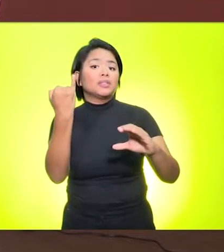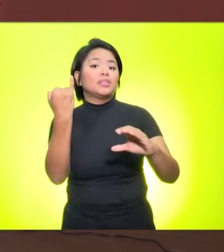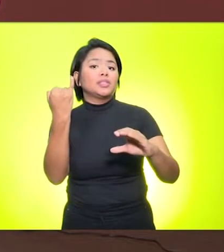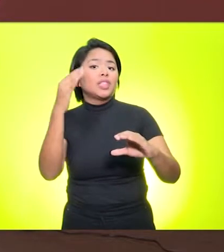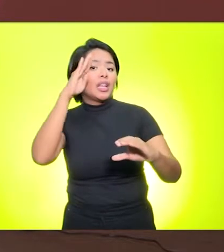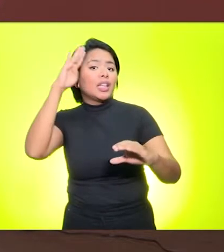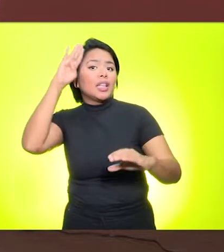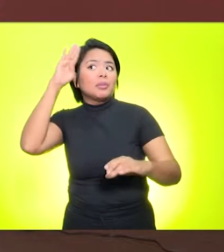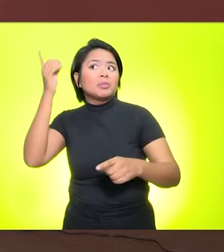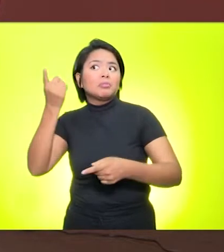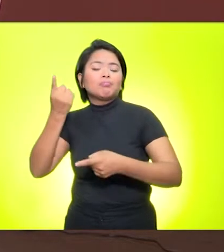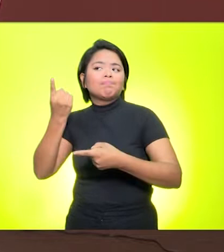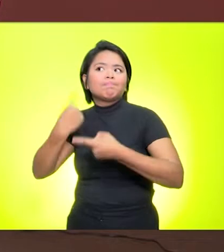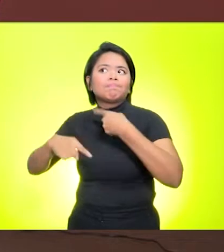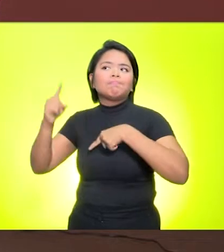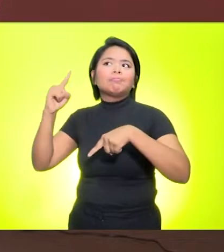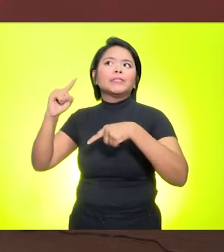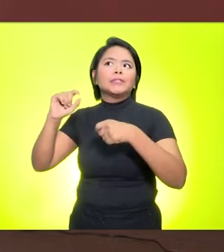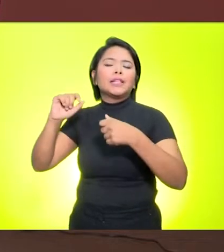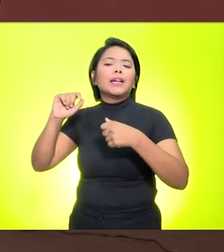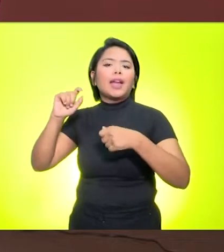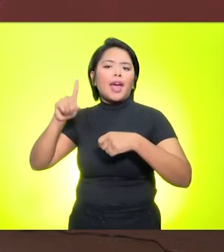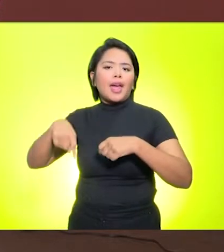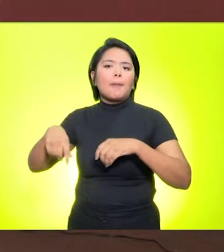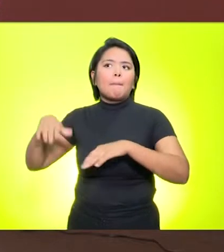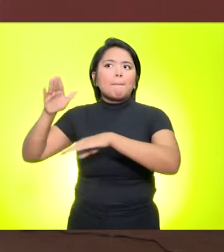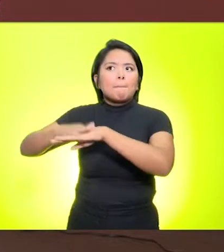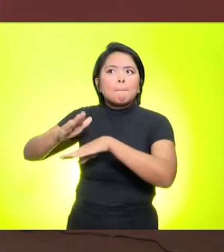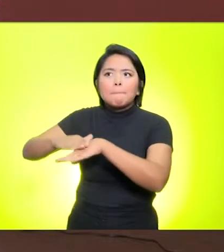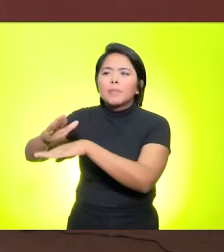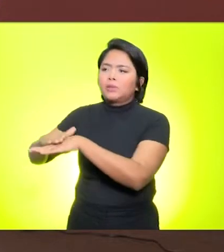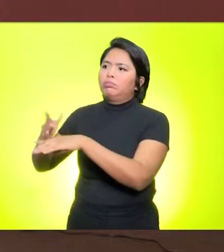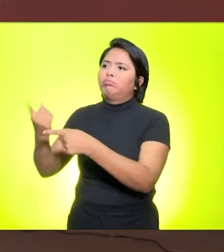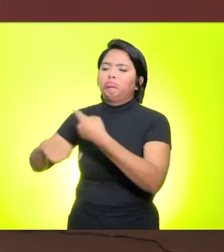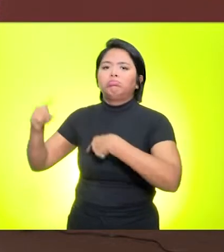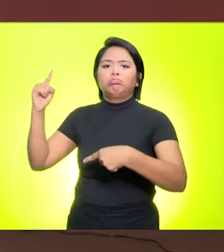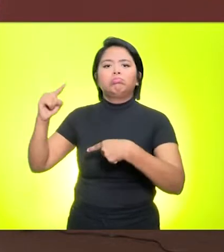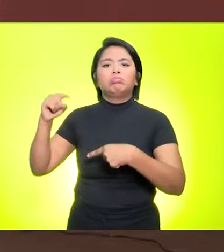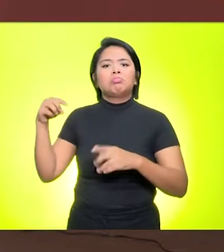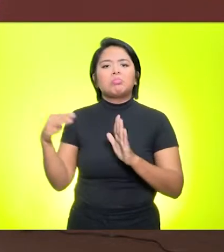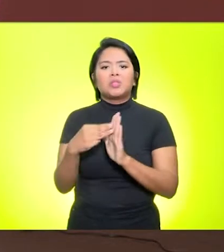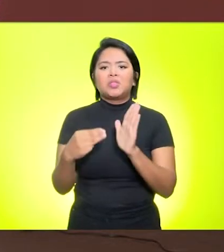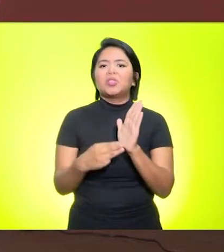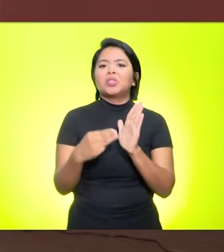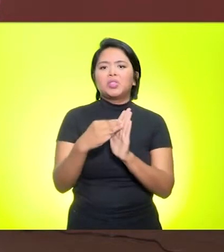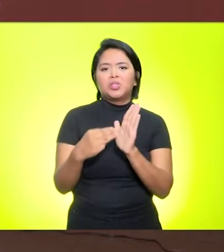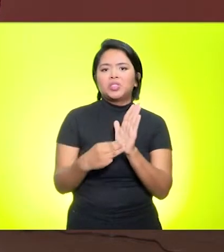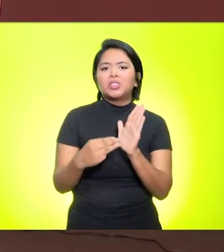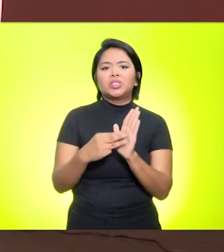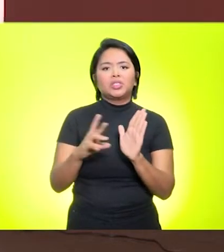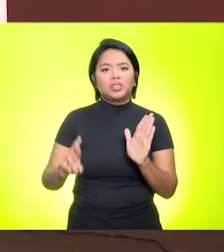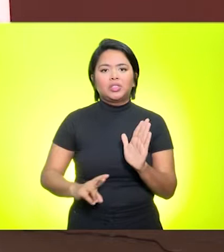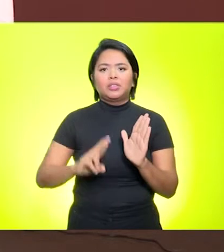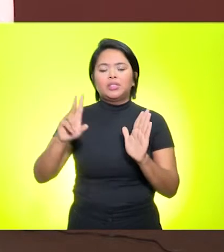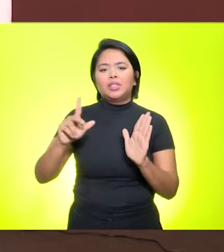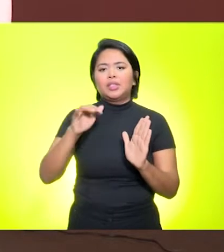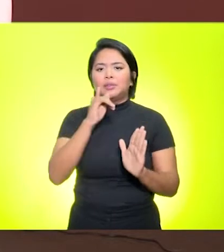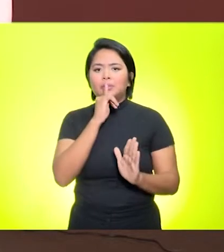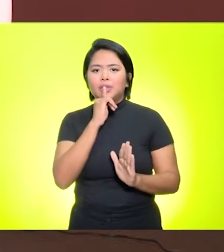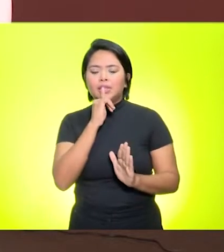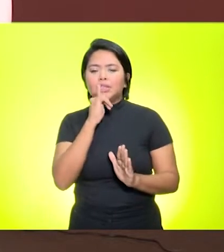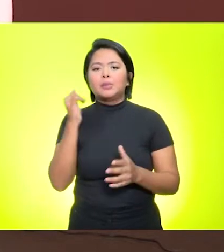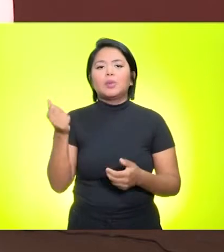autonomia. Então, é possível algumas metodologias ativas, como, por exemplo, a sala de aula invertida, em que o aluno,